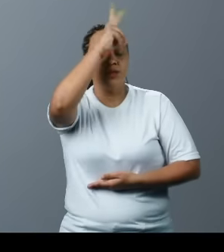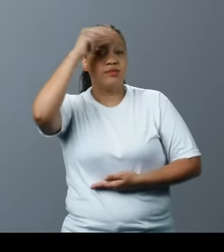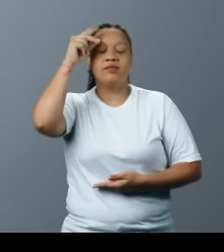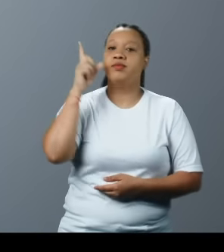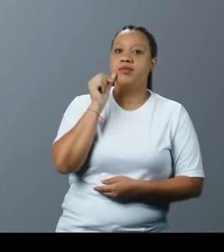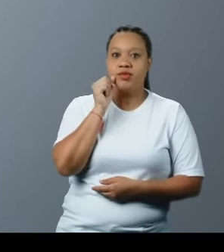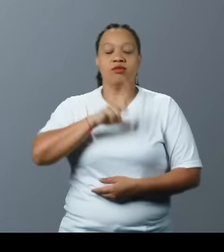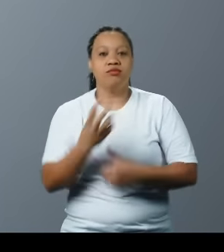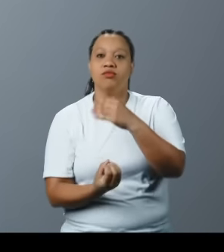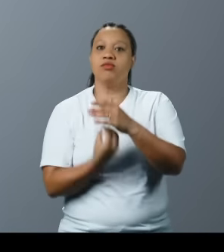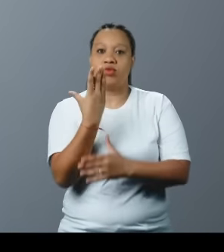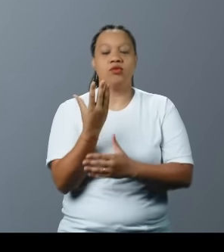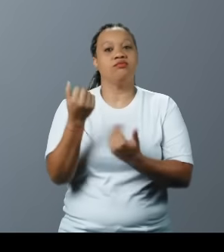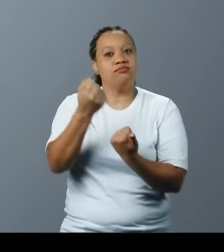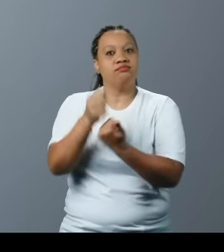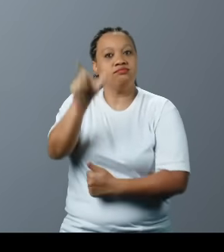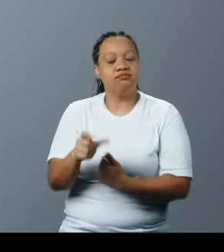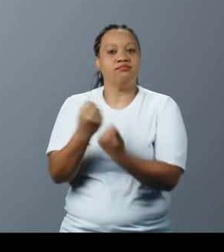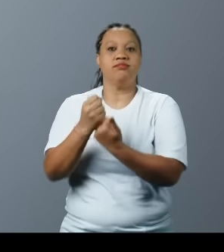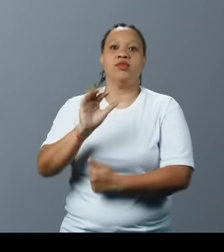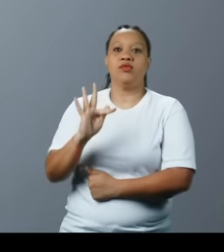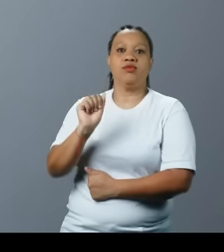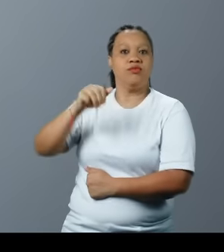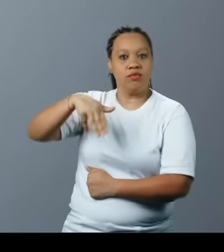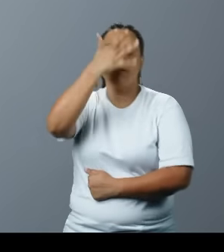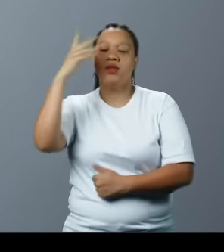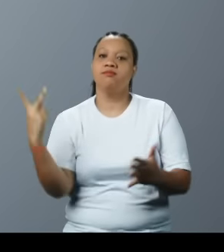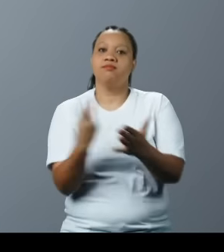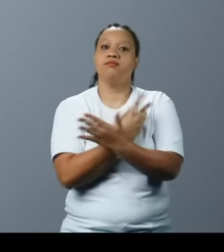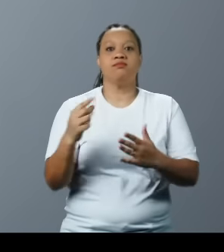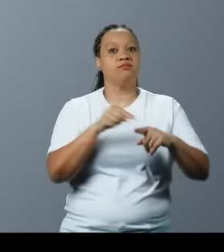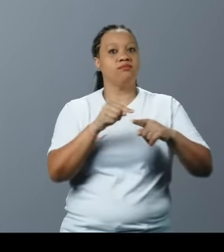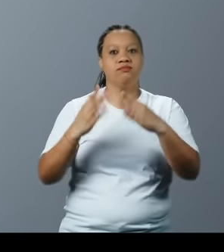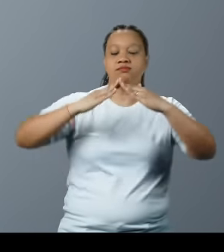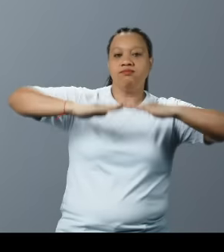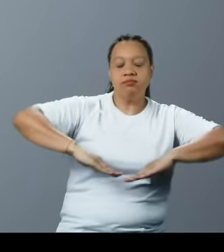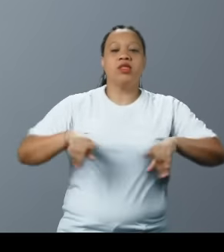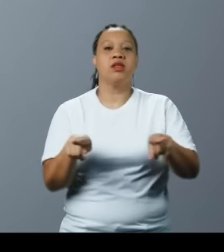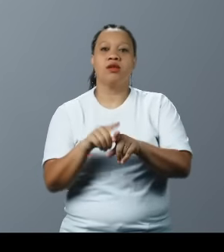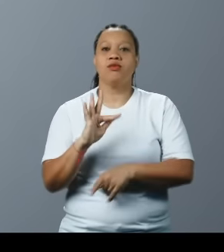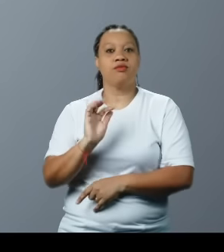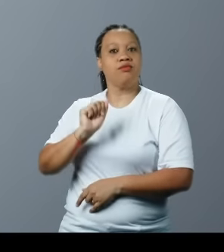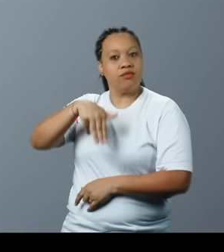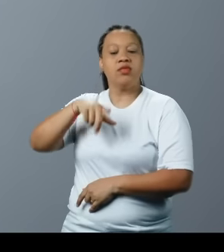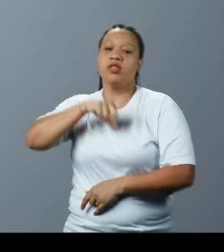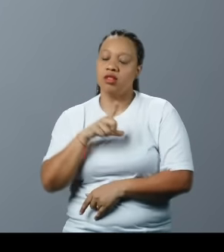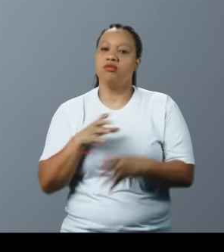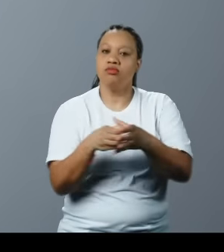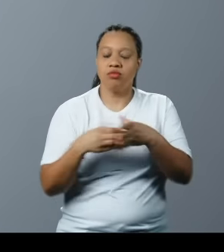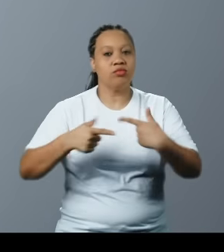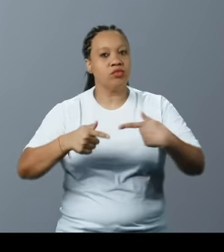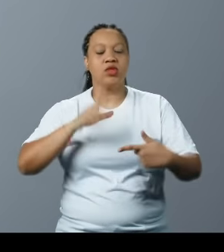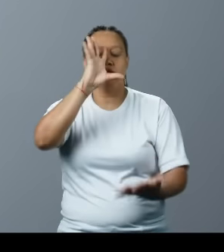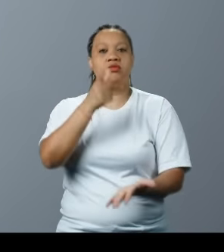A Prefeitura de Maceió criou o Fondo de Amparo ao Morador, o FAM, para as vítimas do afundamento do solo. O FAM vai ter um comitê gestor